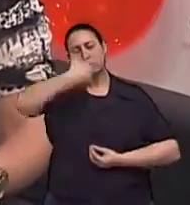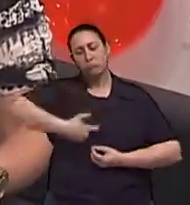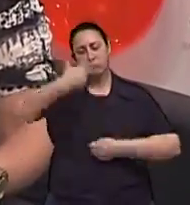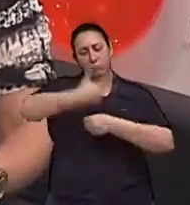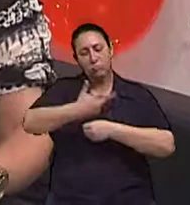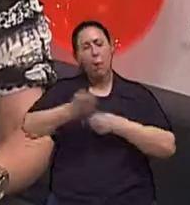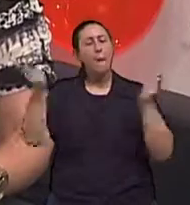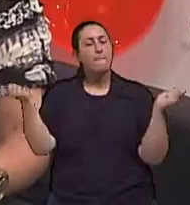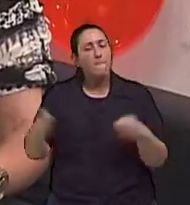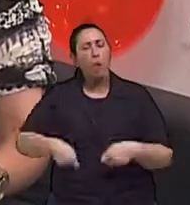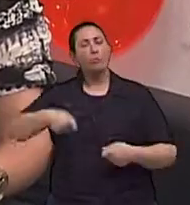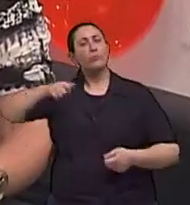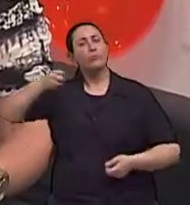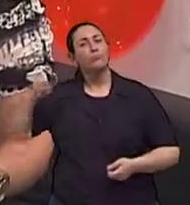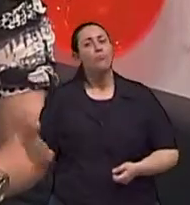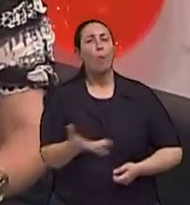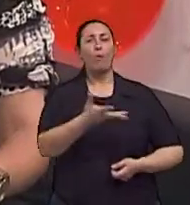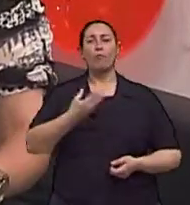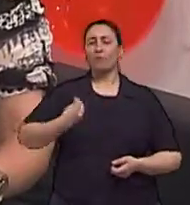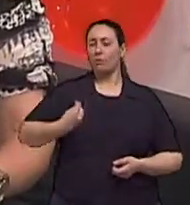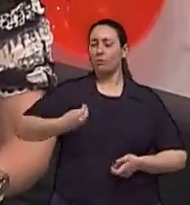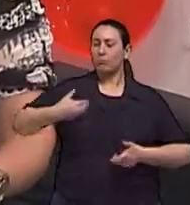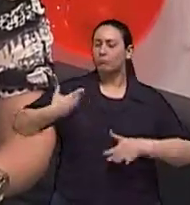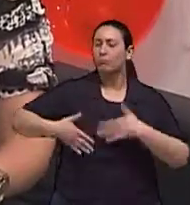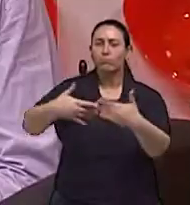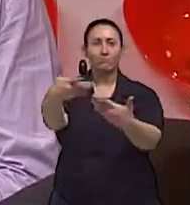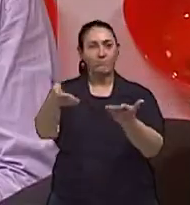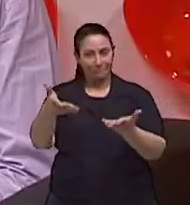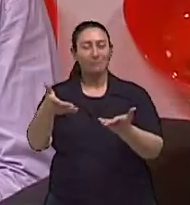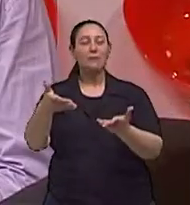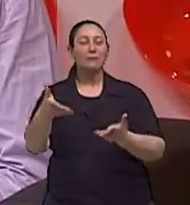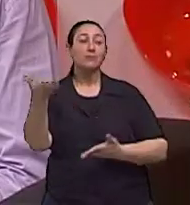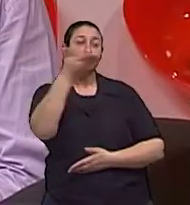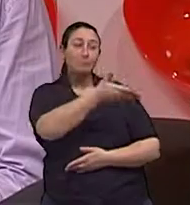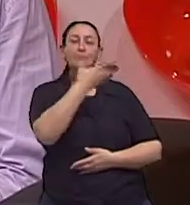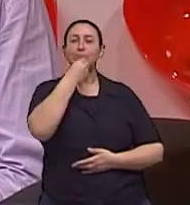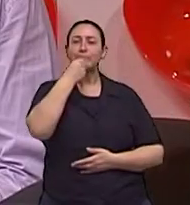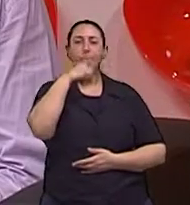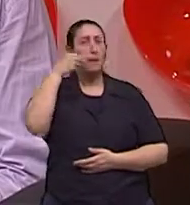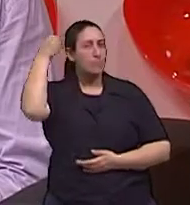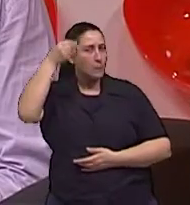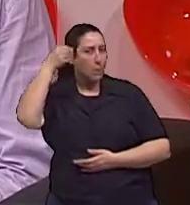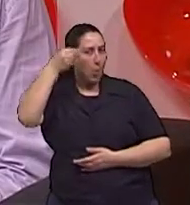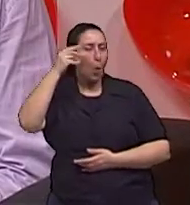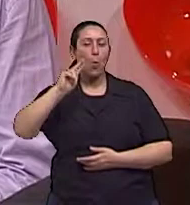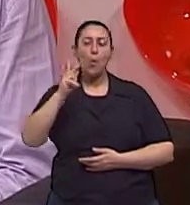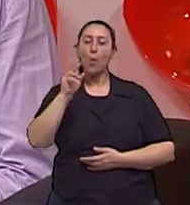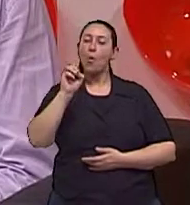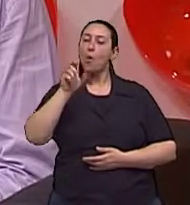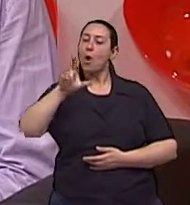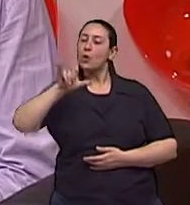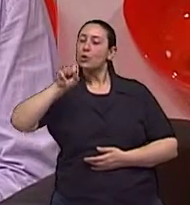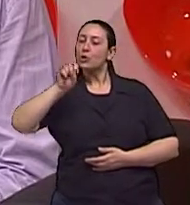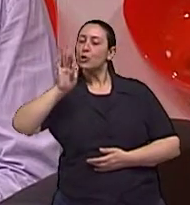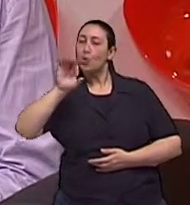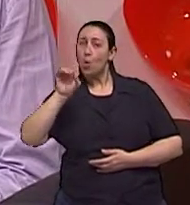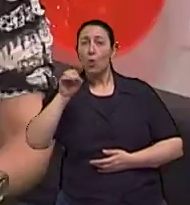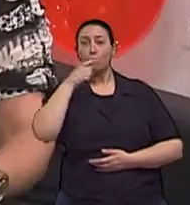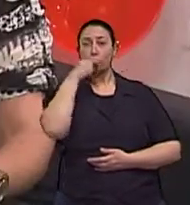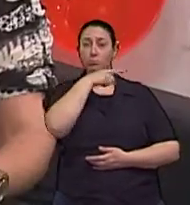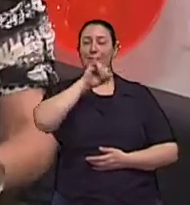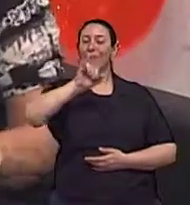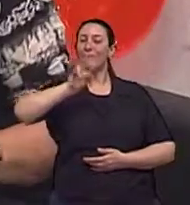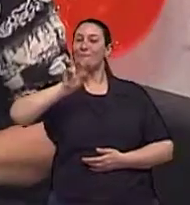um novo olhar sobre a vida do idoso com o psicólogo e terapeuta holístico Ivan Pinto do Centro Holístico